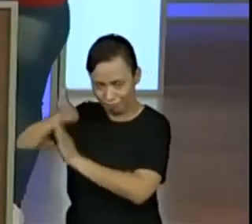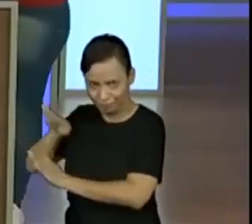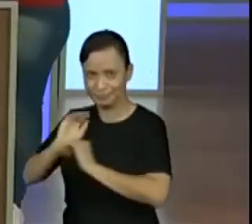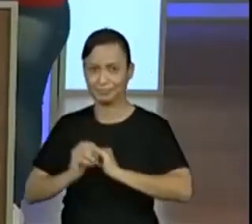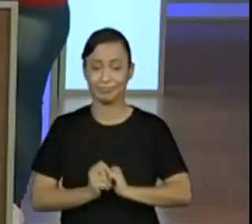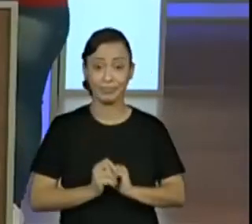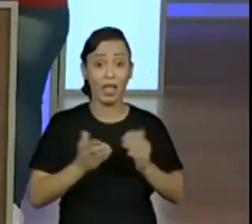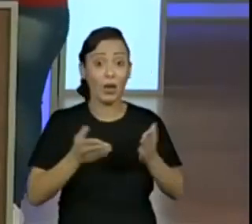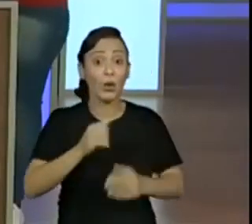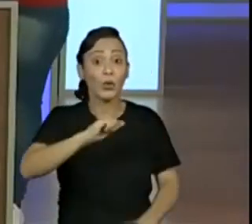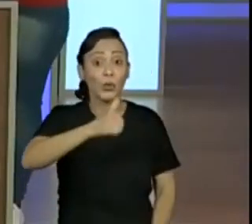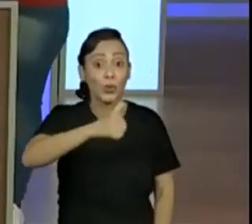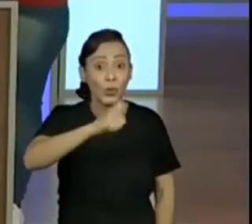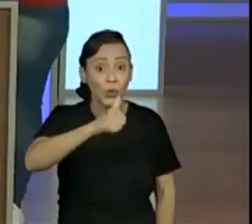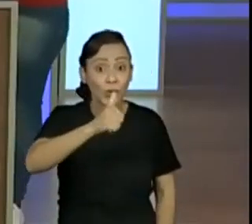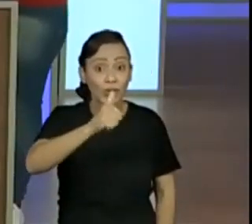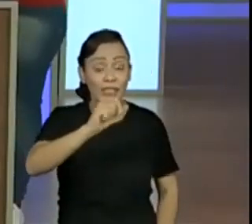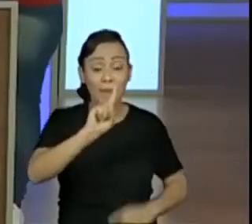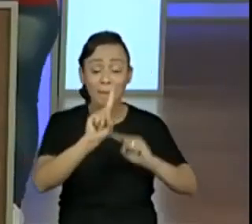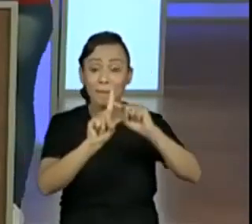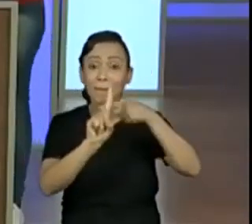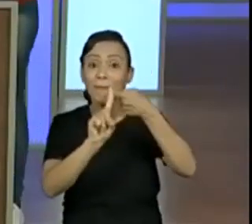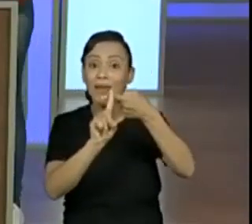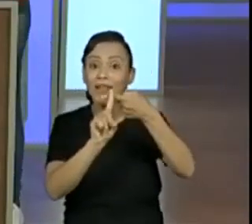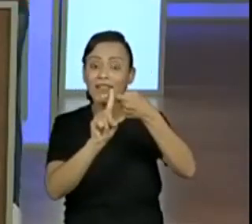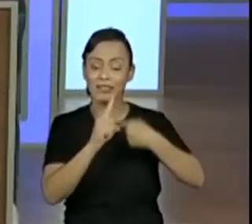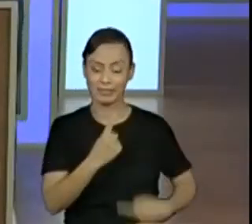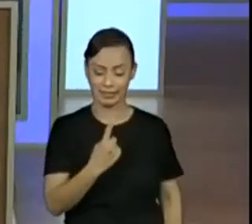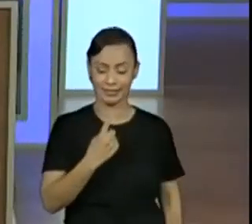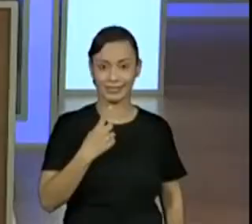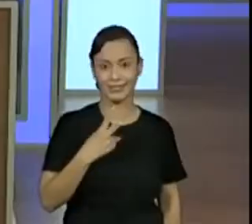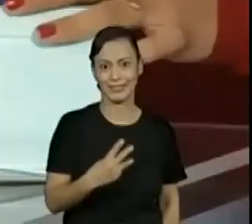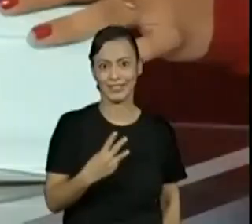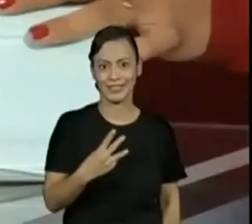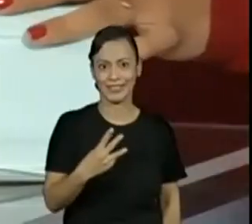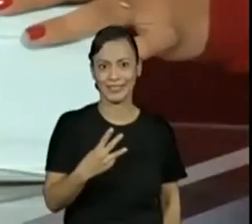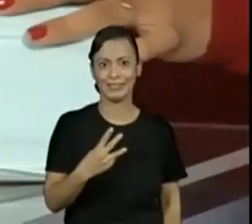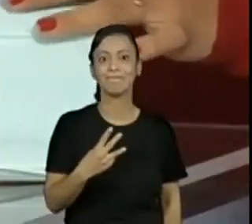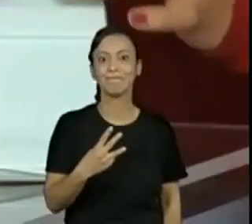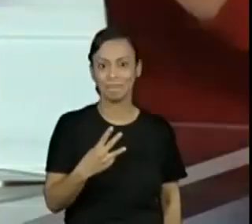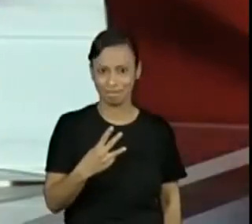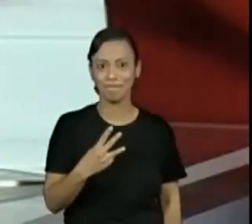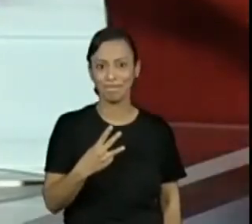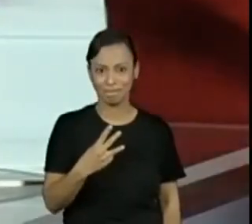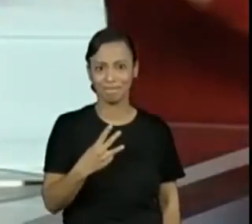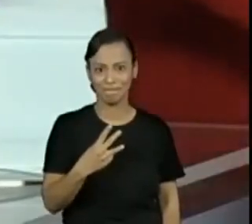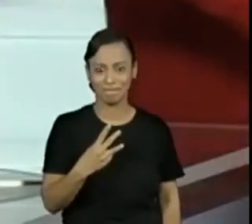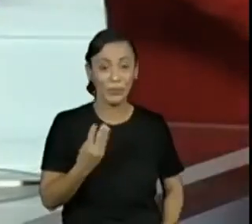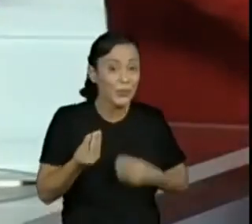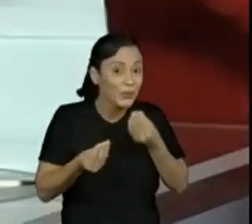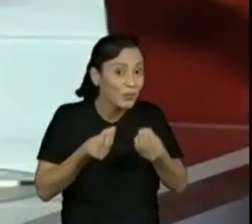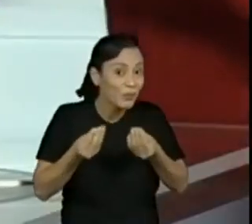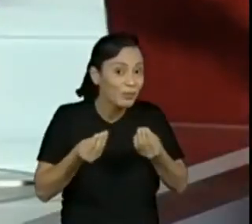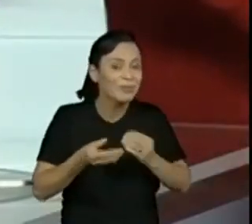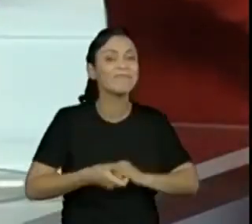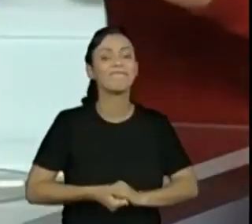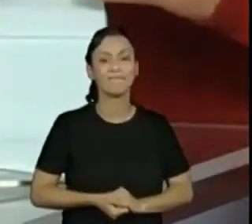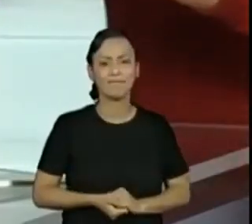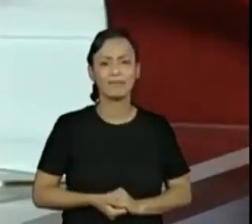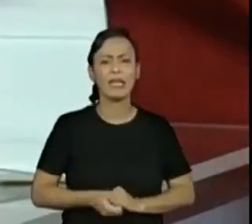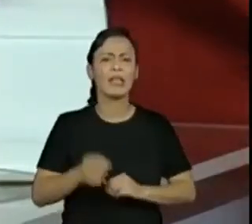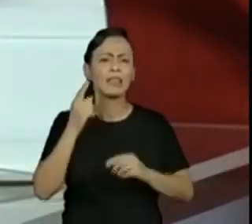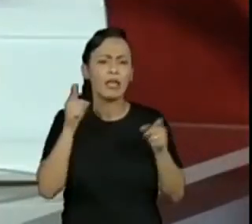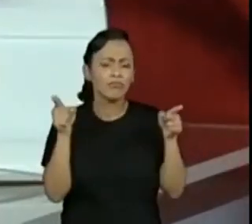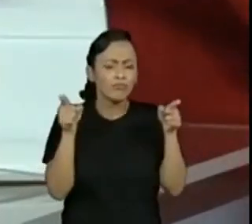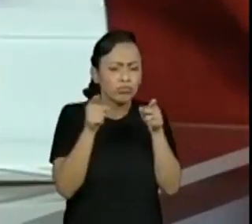colocaram, fica muito fácil de visualizar. Porque, olha só. Temos uma quantidade menor em cima e uma